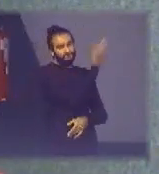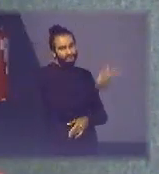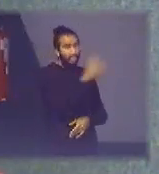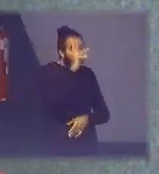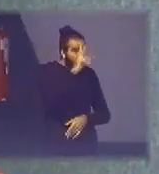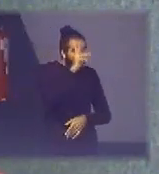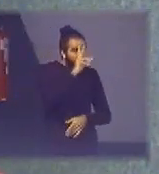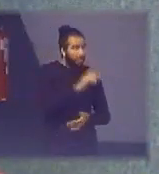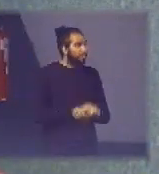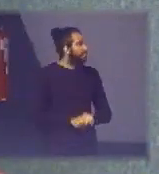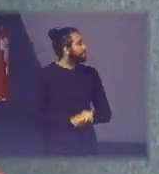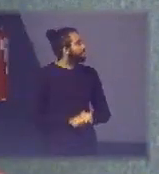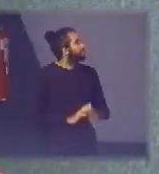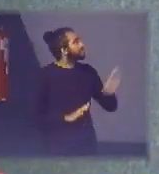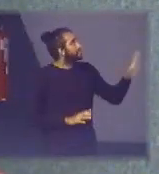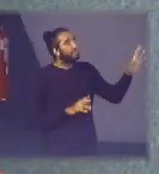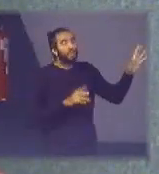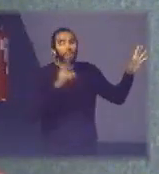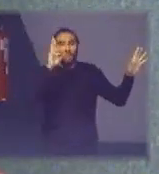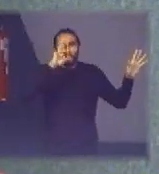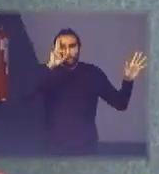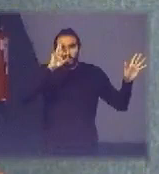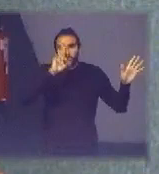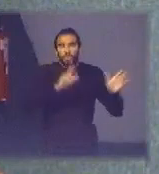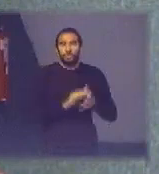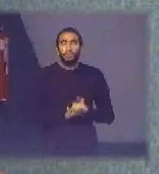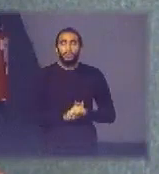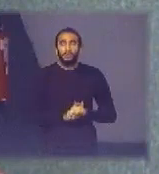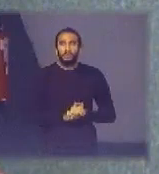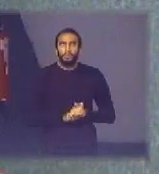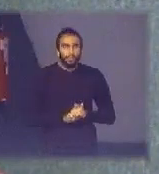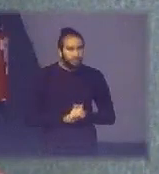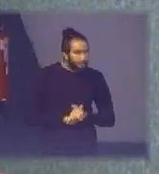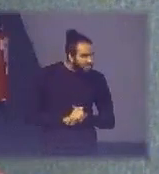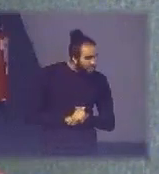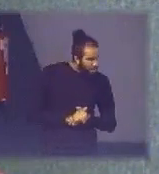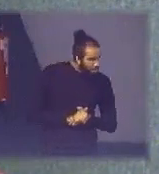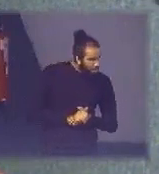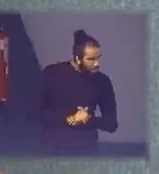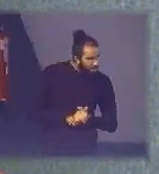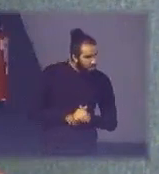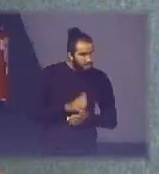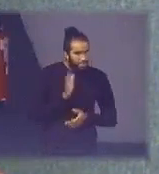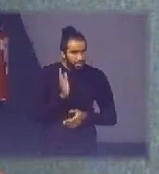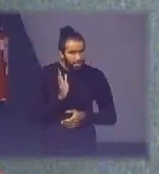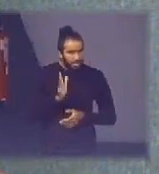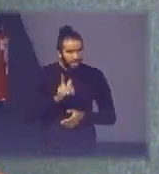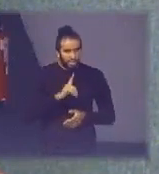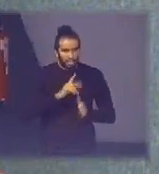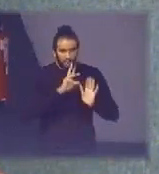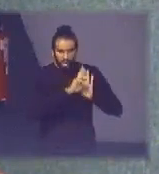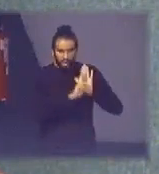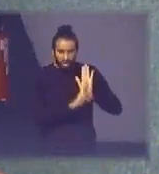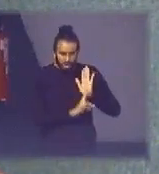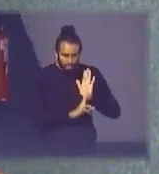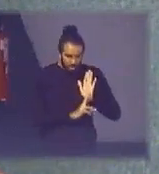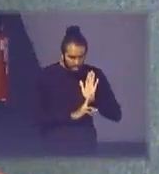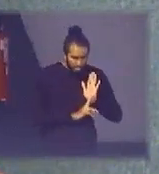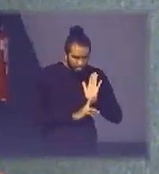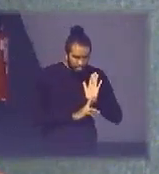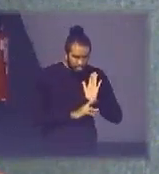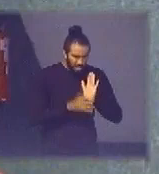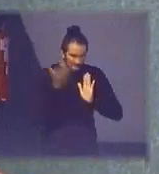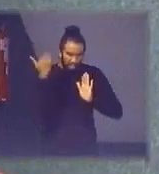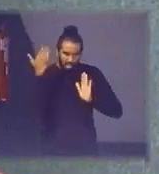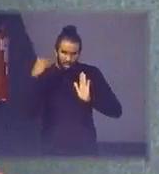aqui só um histórico da logística da logística reversa de pilhas que já vem desde a resolução CONAMA lá em